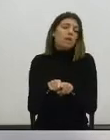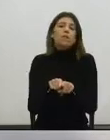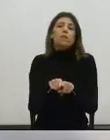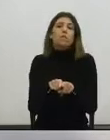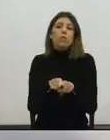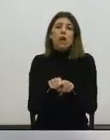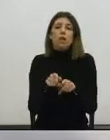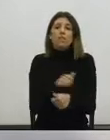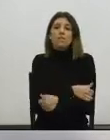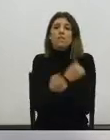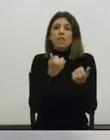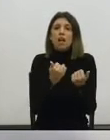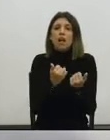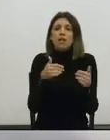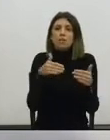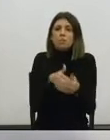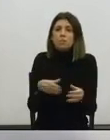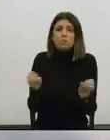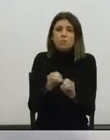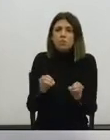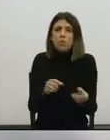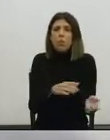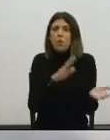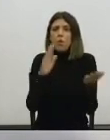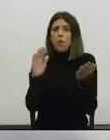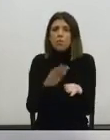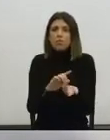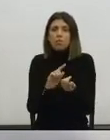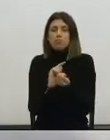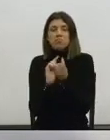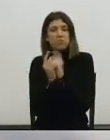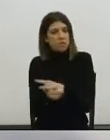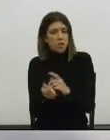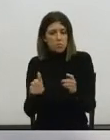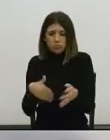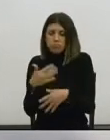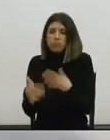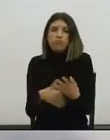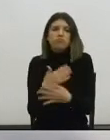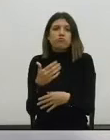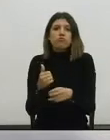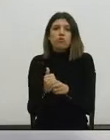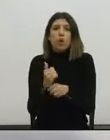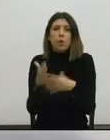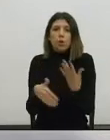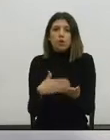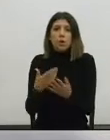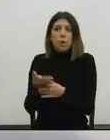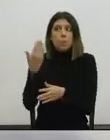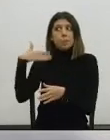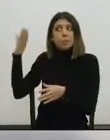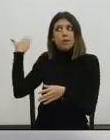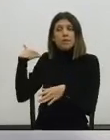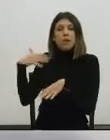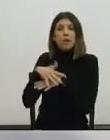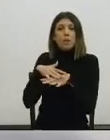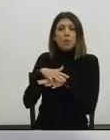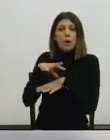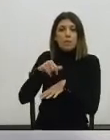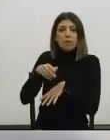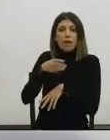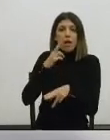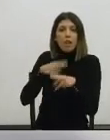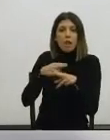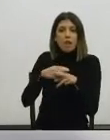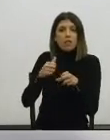descontinuidade na cidade, pelo contrário, significa não só uma continuidade no tempo, como já referi, com o passado do bairro de Alcântara,